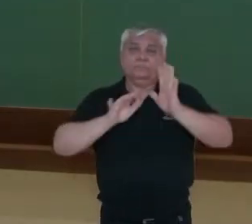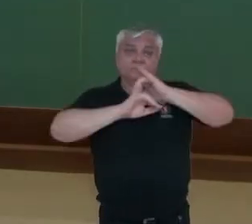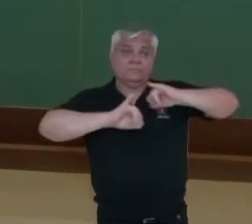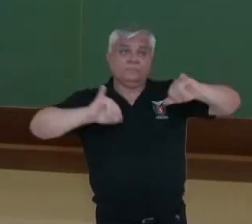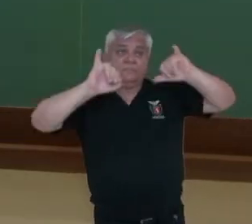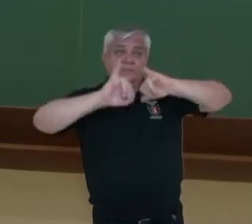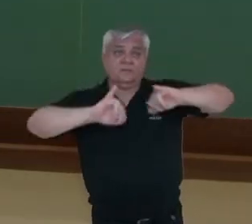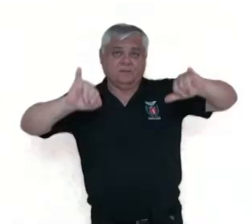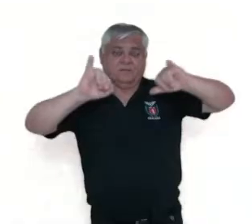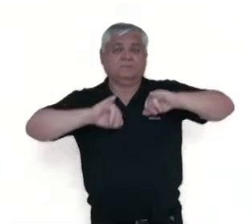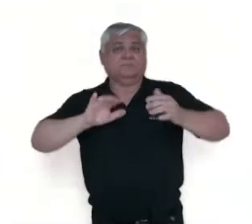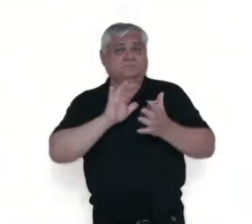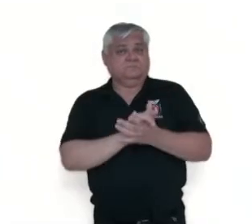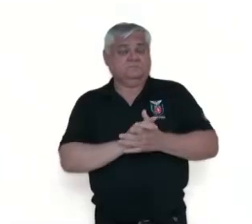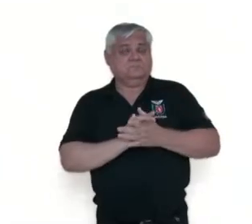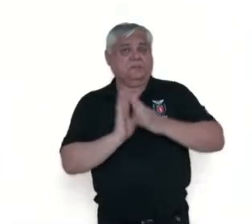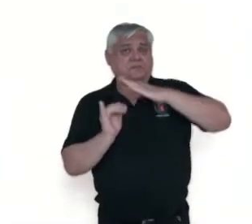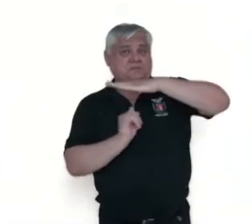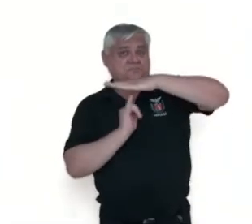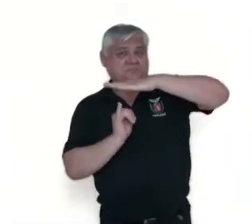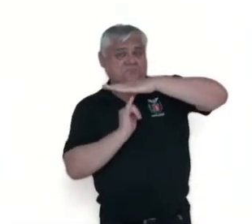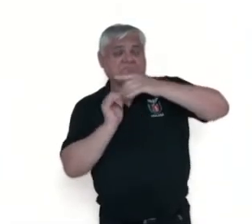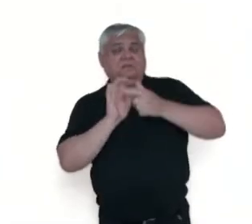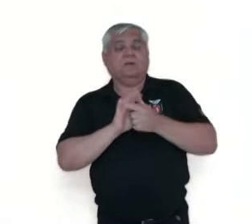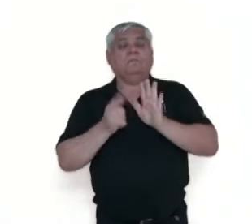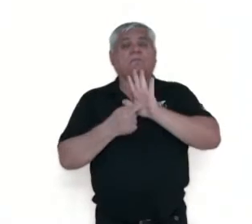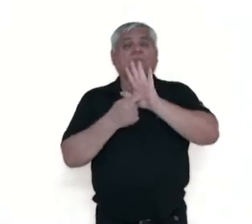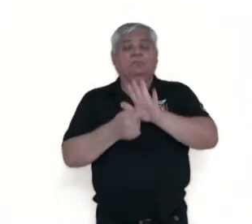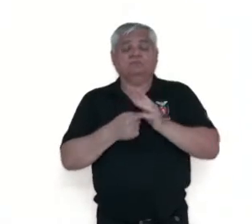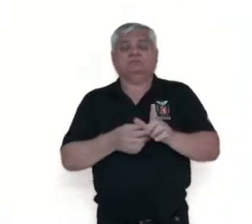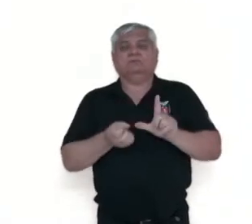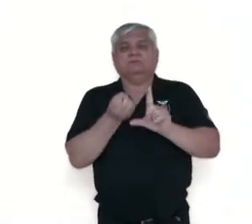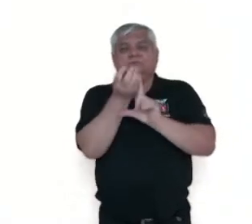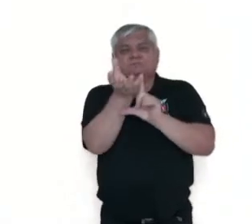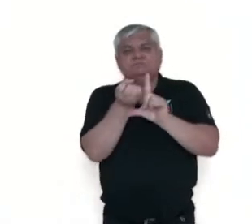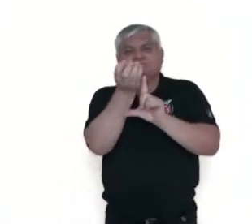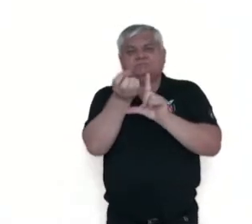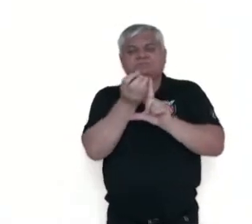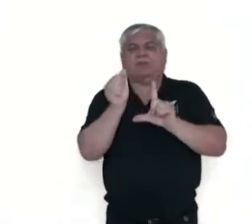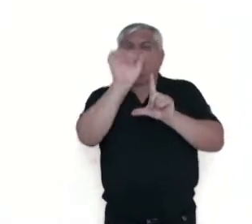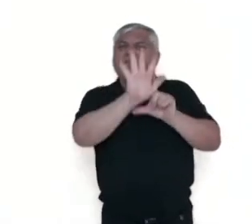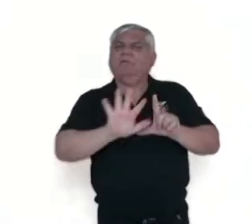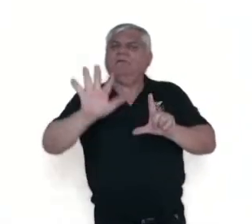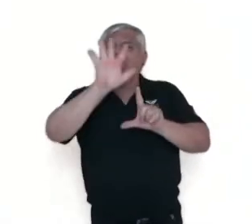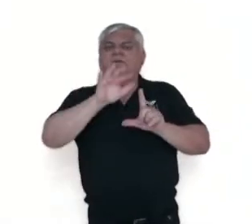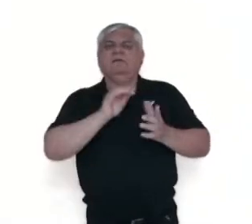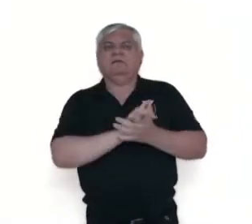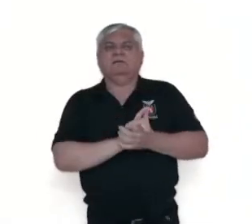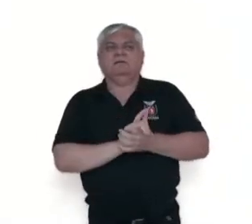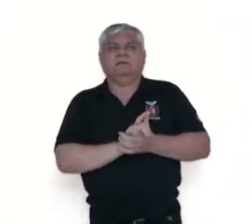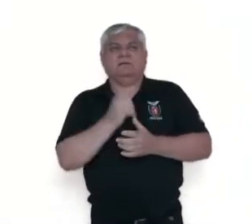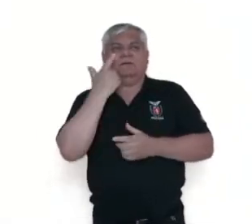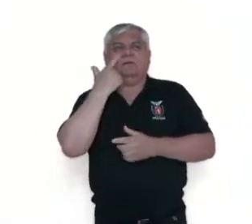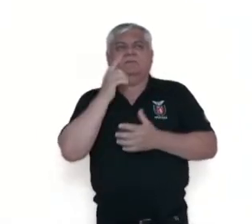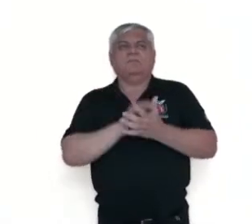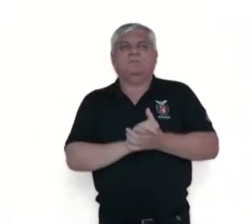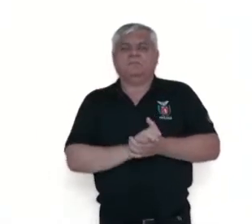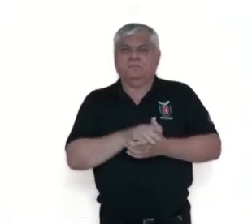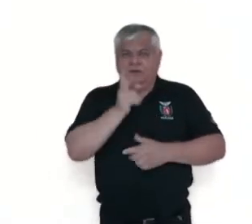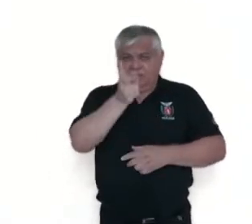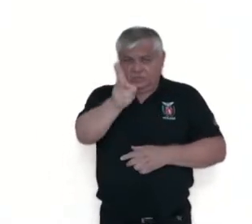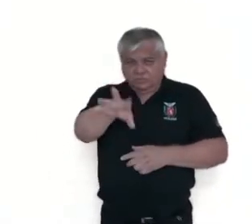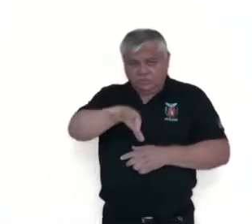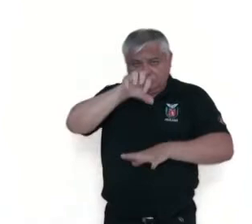institucional que utiliza a linguagem verbal e não verbal. Eu tenho aqui a frase, essa frase, quer